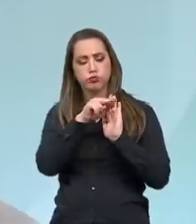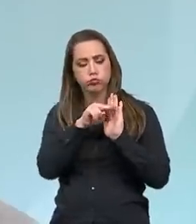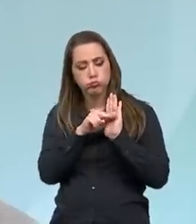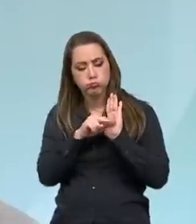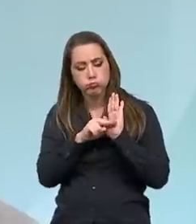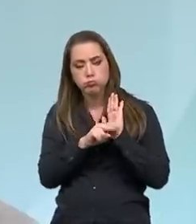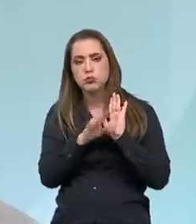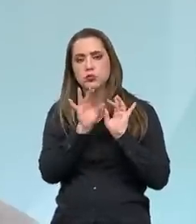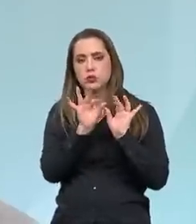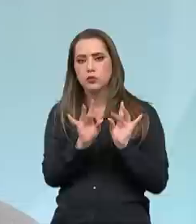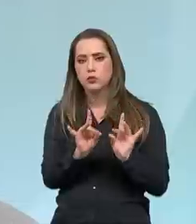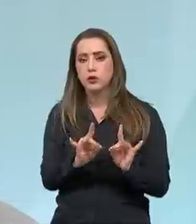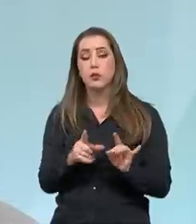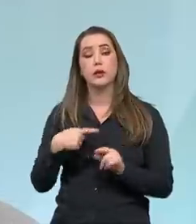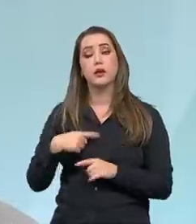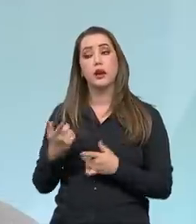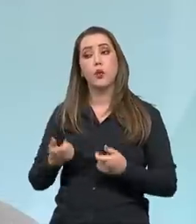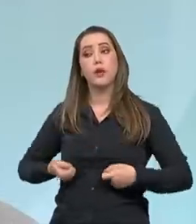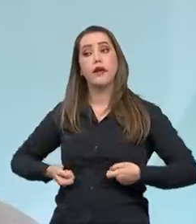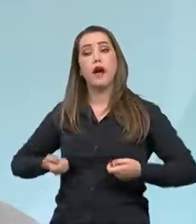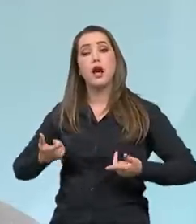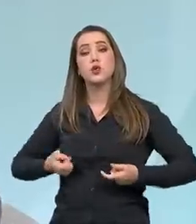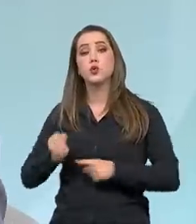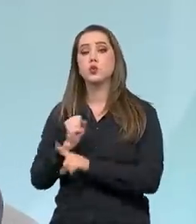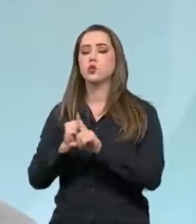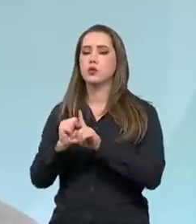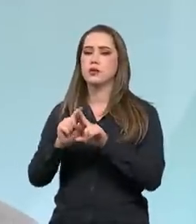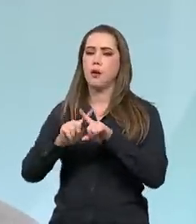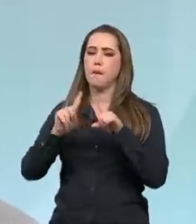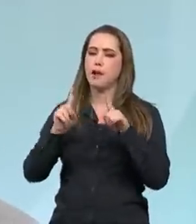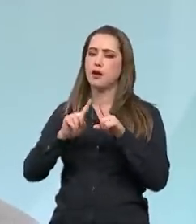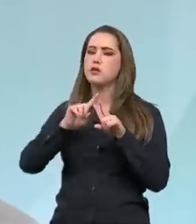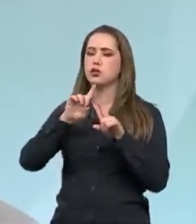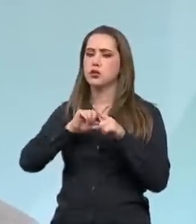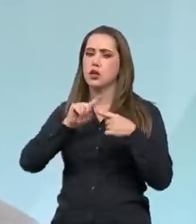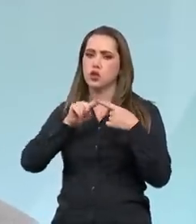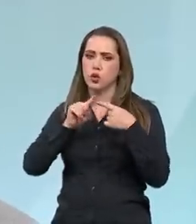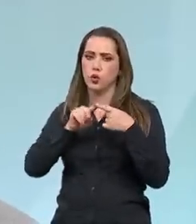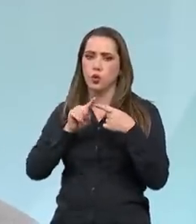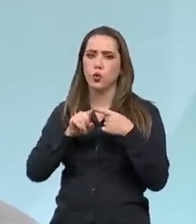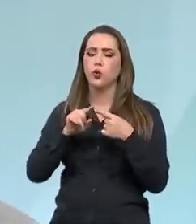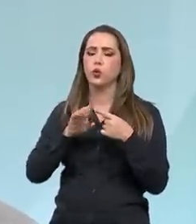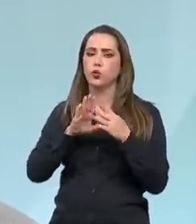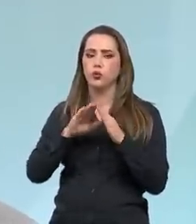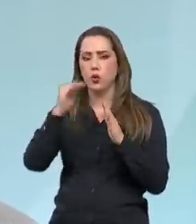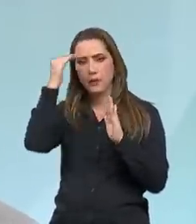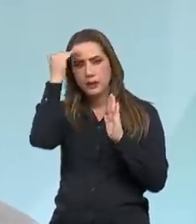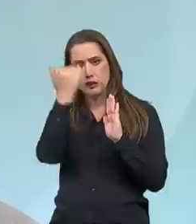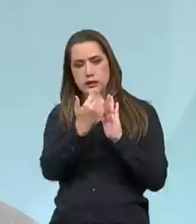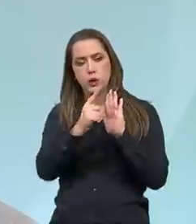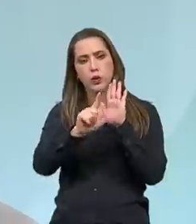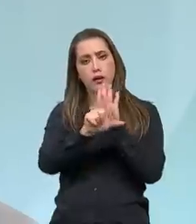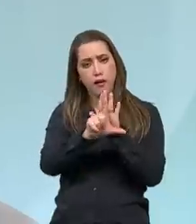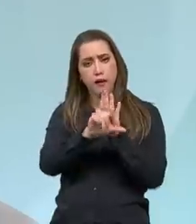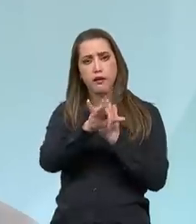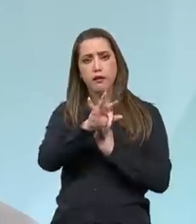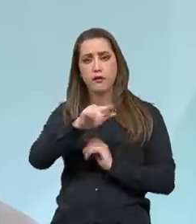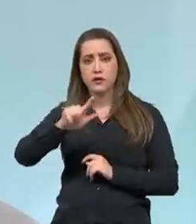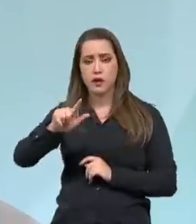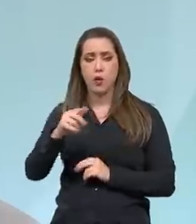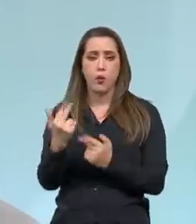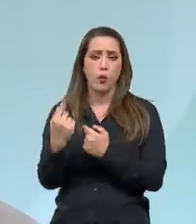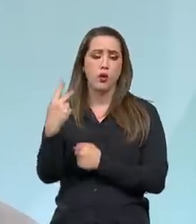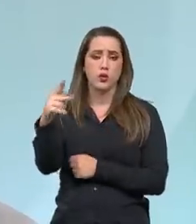de gasto social, mas esse determinado valor já está coberto pela âncora fiscal. Funciona como no domicílio, como na nossa casa.